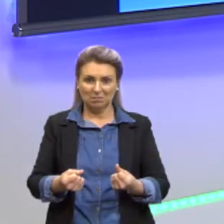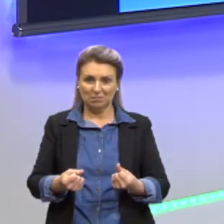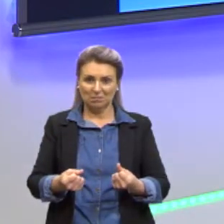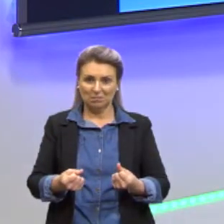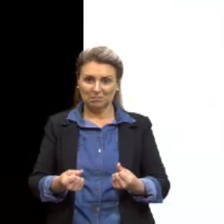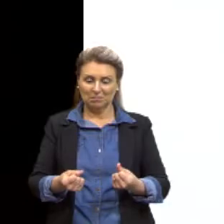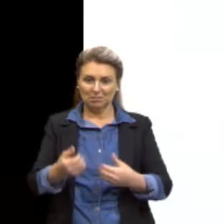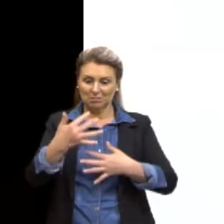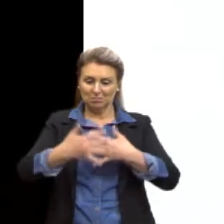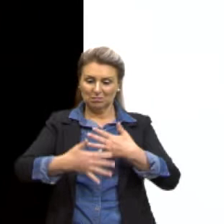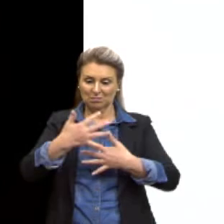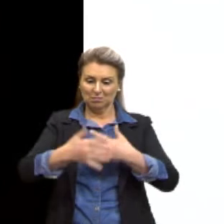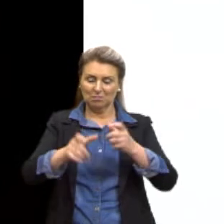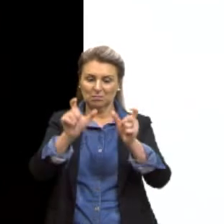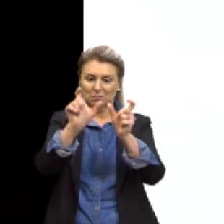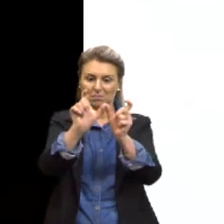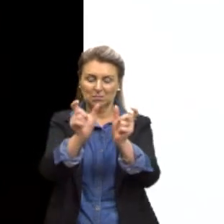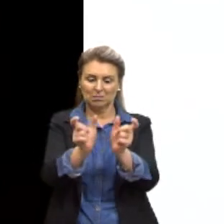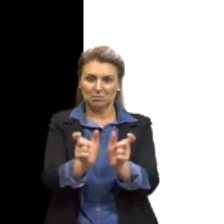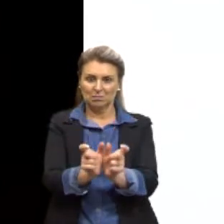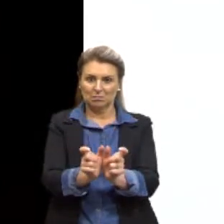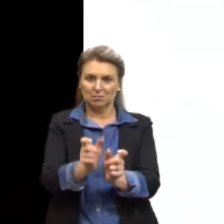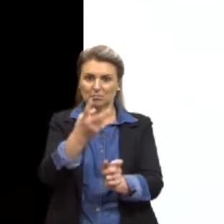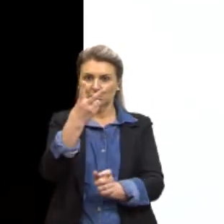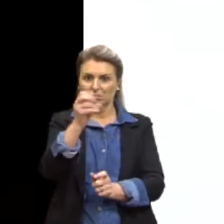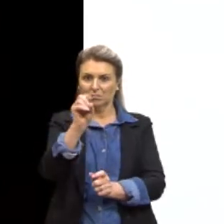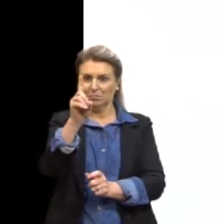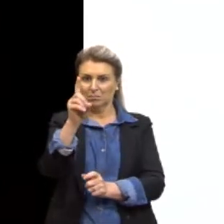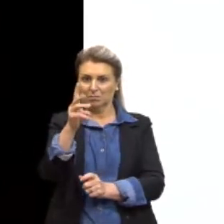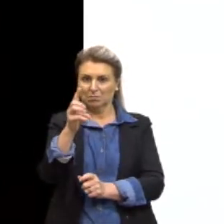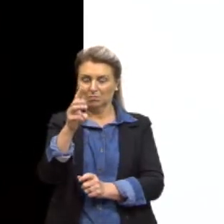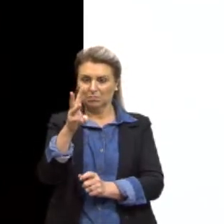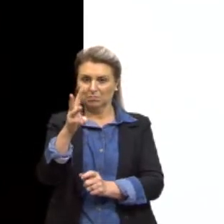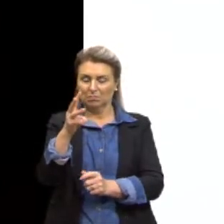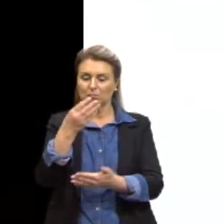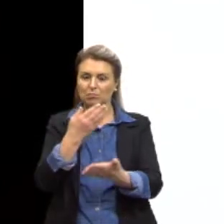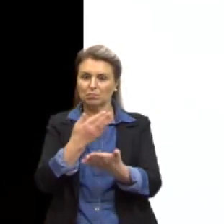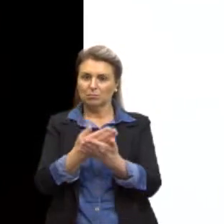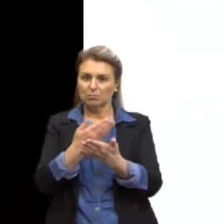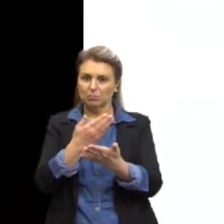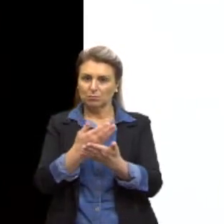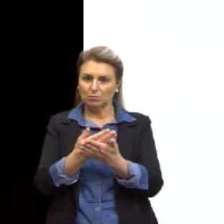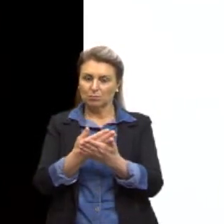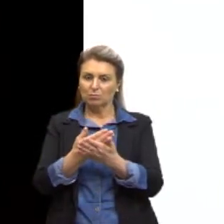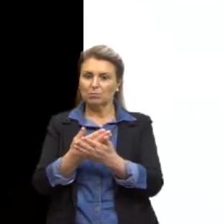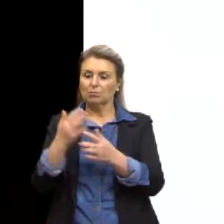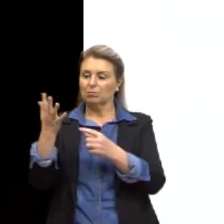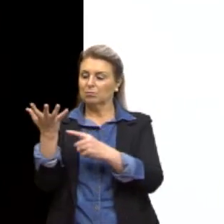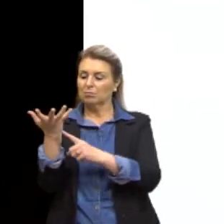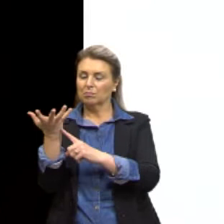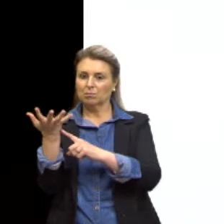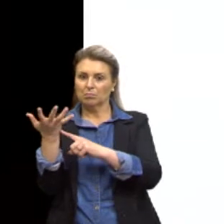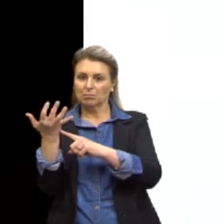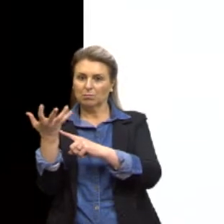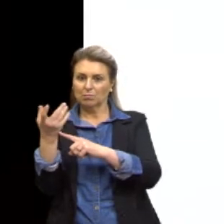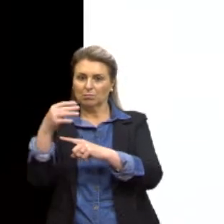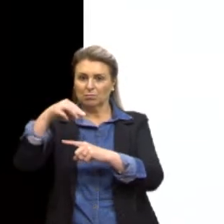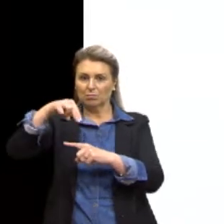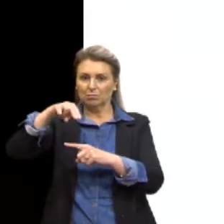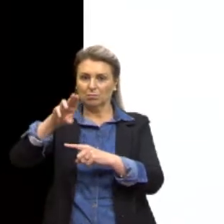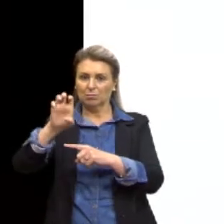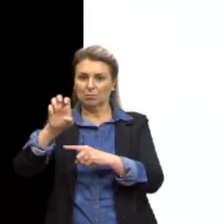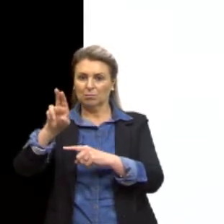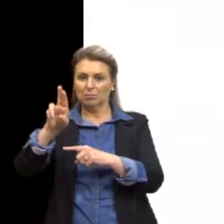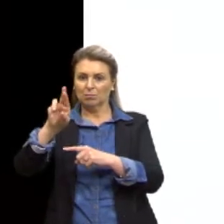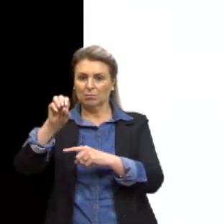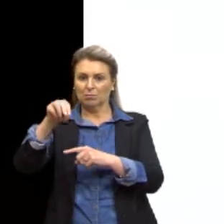De 2013, o estudo do comportamento dos neurônios ao longo da nossa vida pode